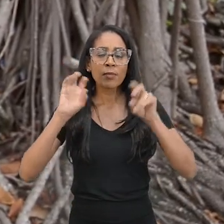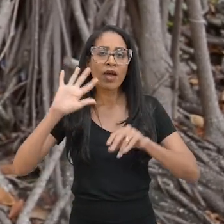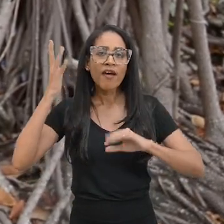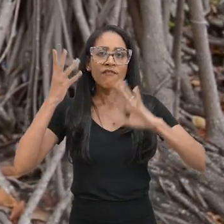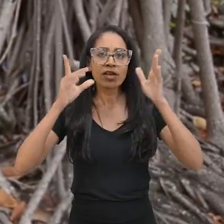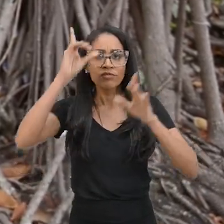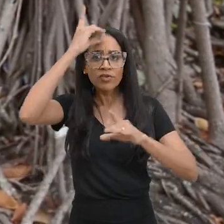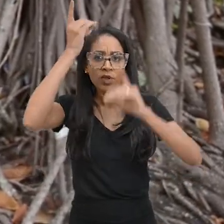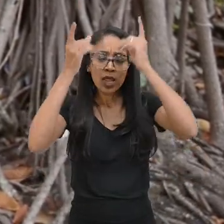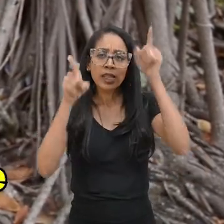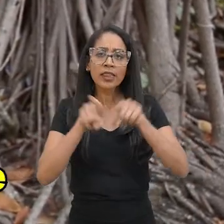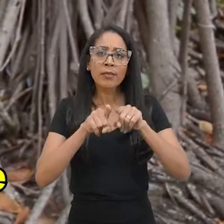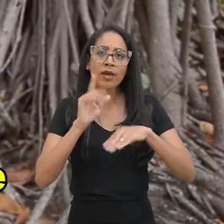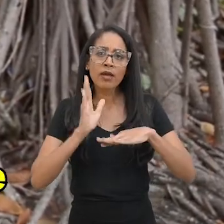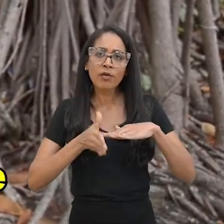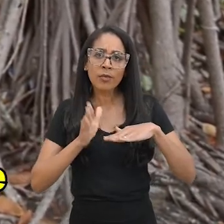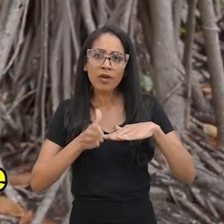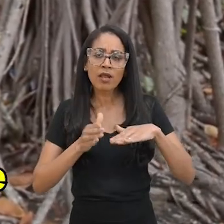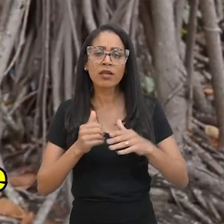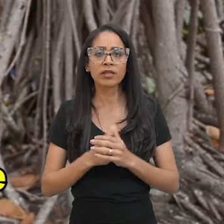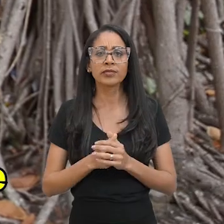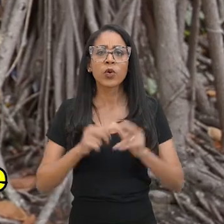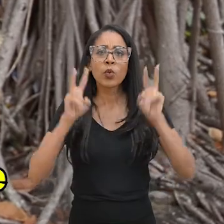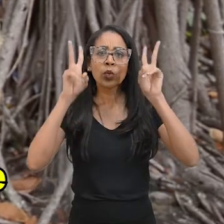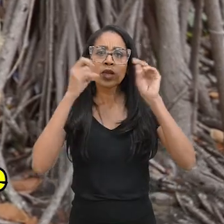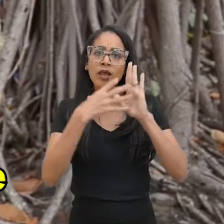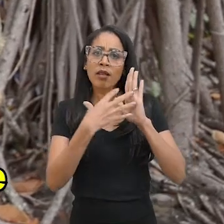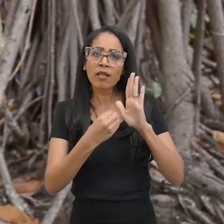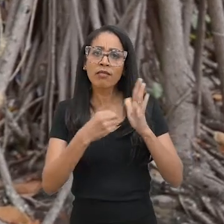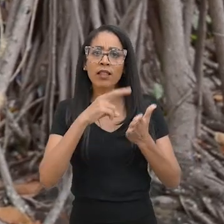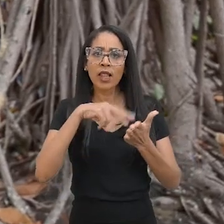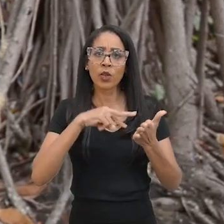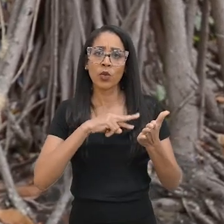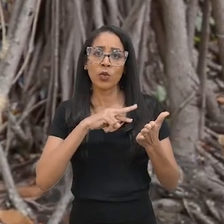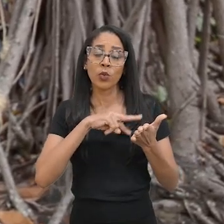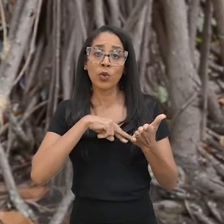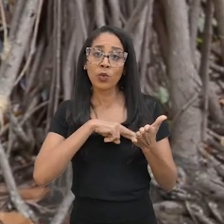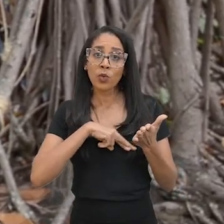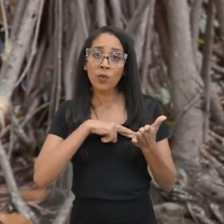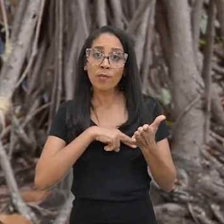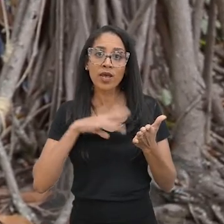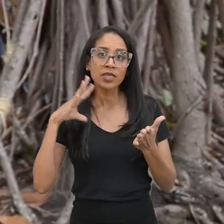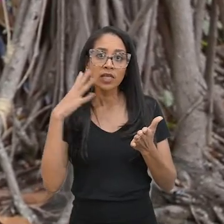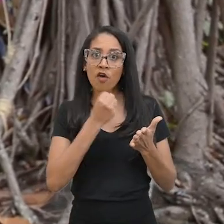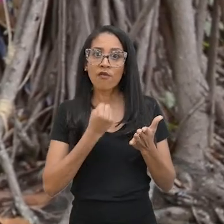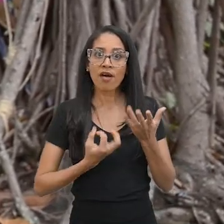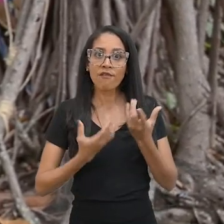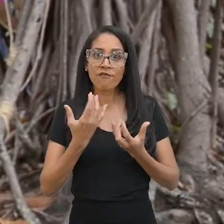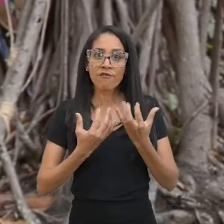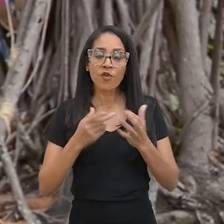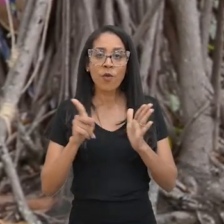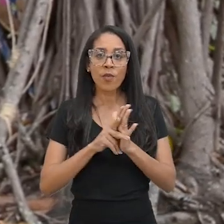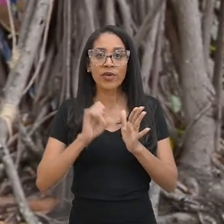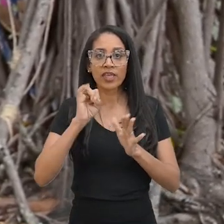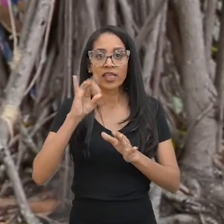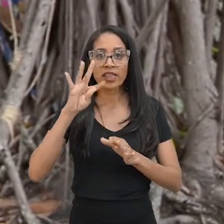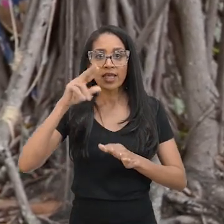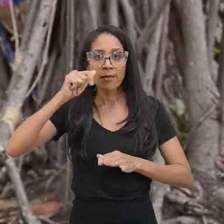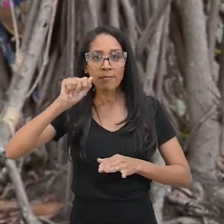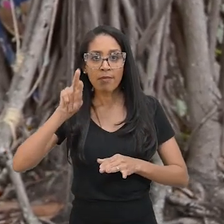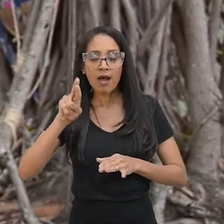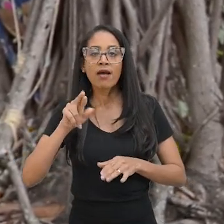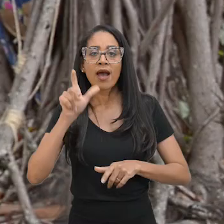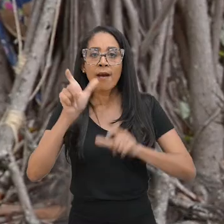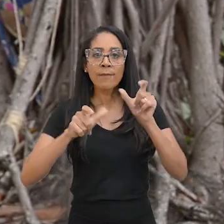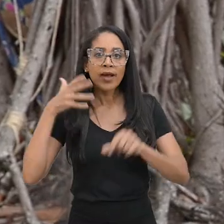contemporaneidade. O tema é inspirado na leitura do romance Salvar Fogo, de Tamar Vieira Júnior. As palestrantes do